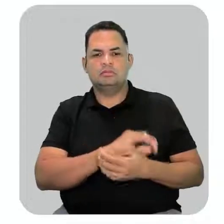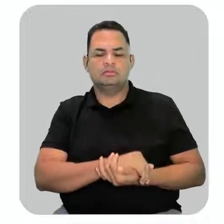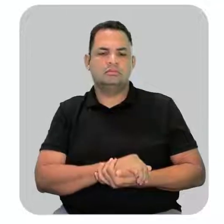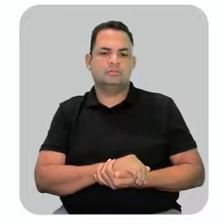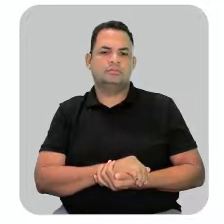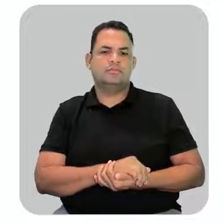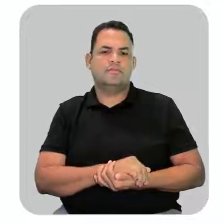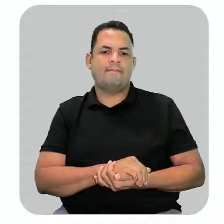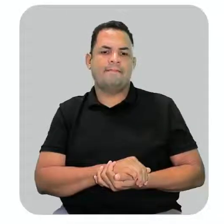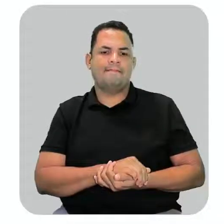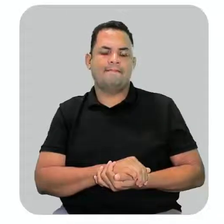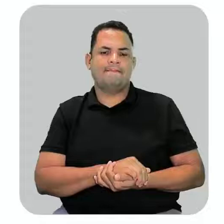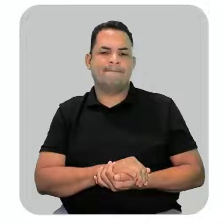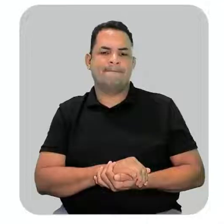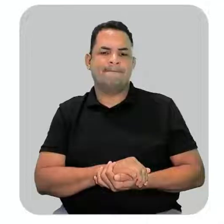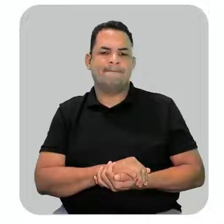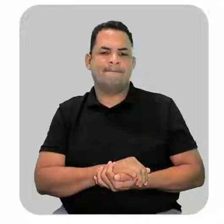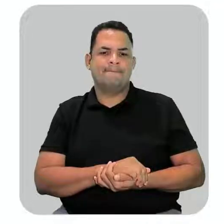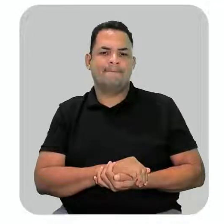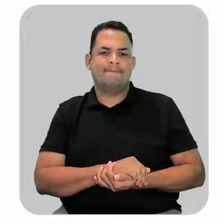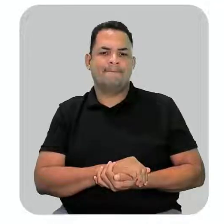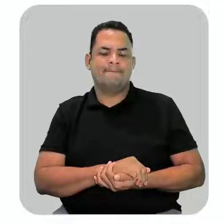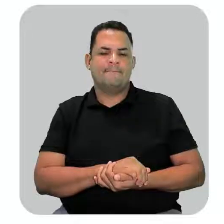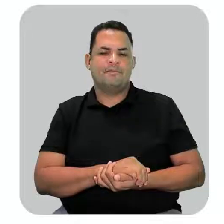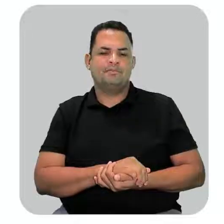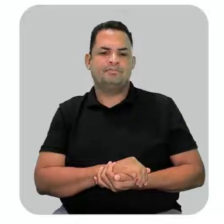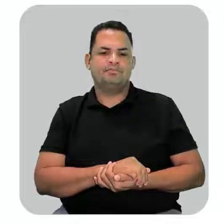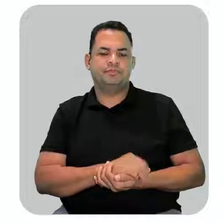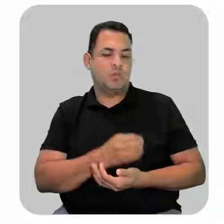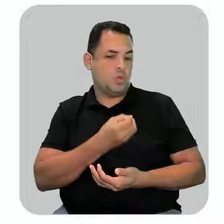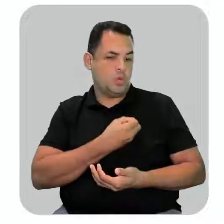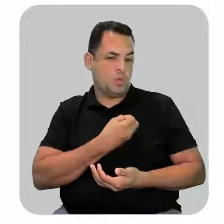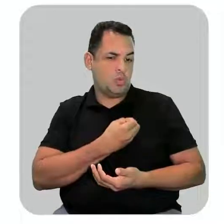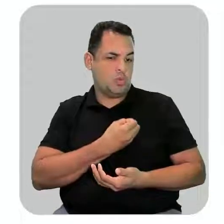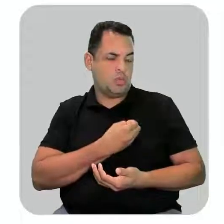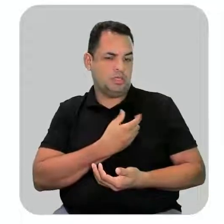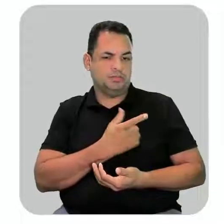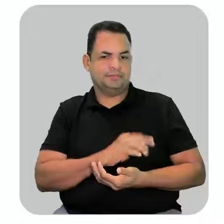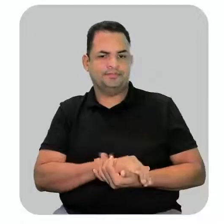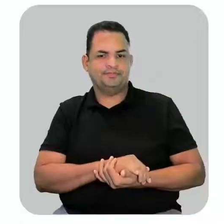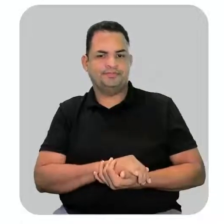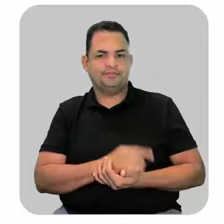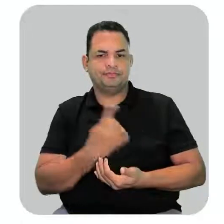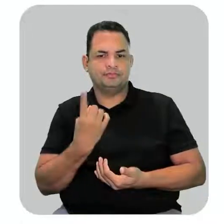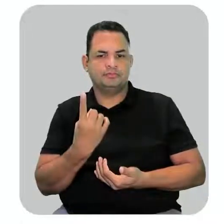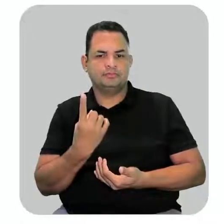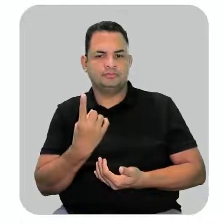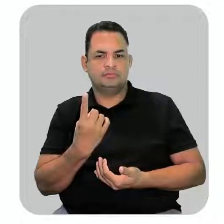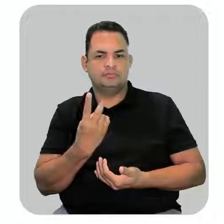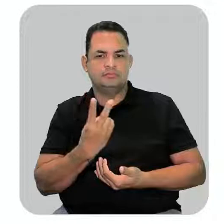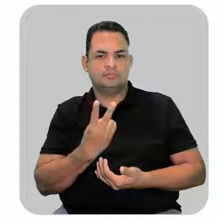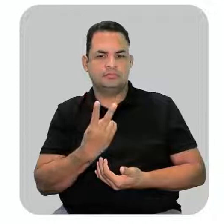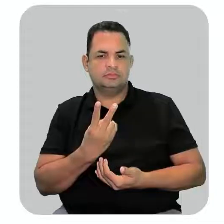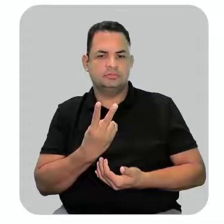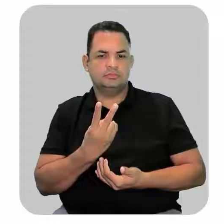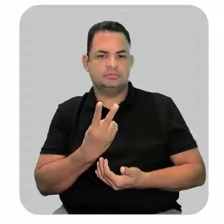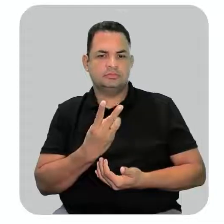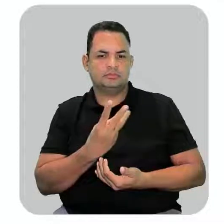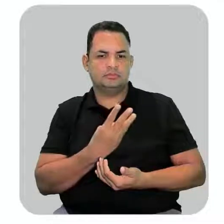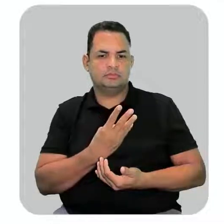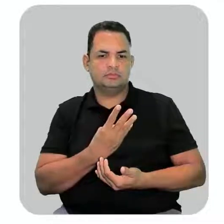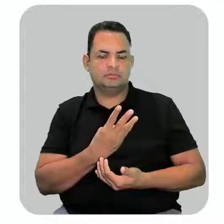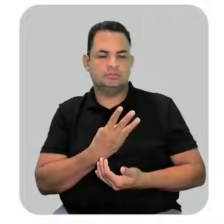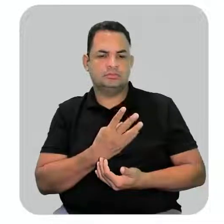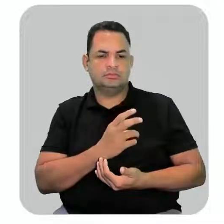Pronto. O vai acontecer? Vamos numerar para dar o nome. Vai ficar 1, 2, 3,